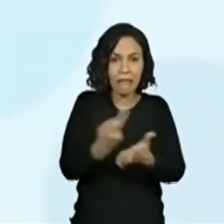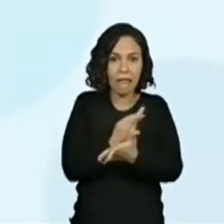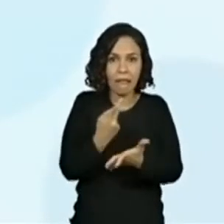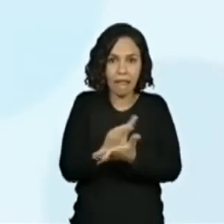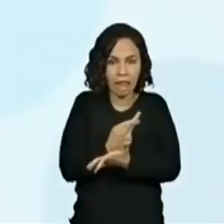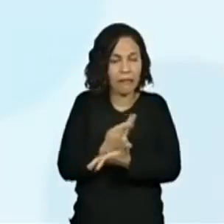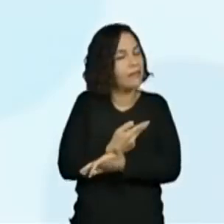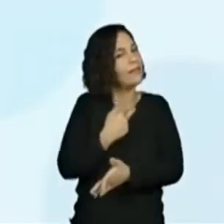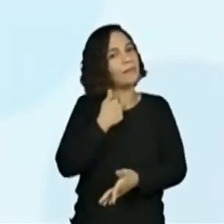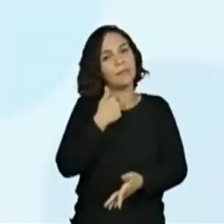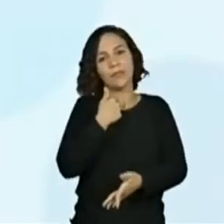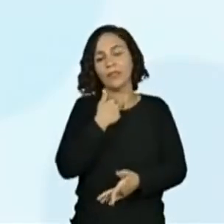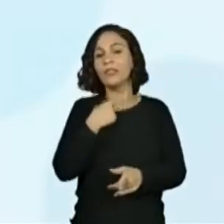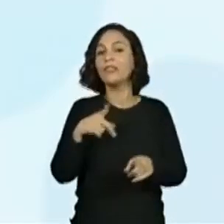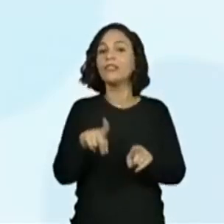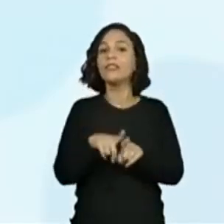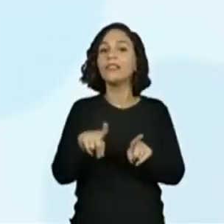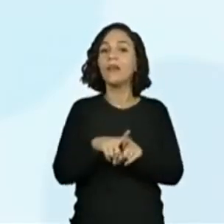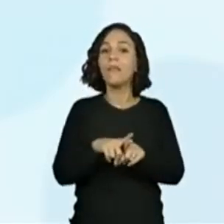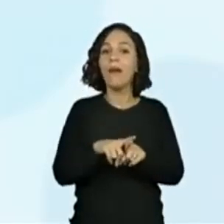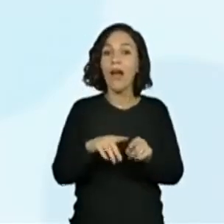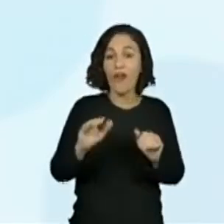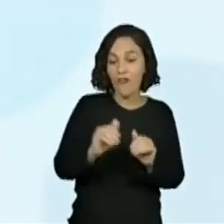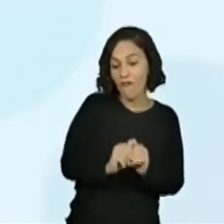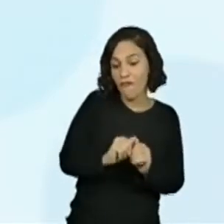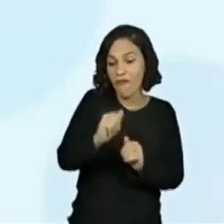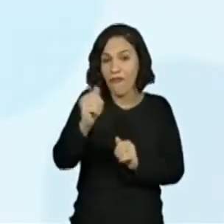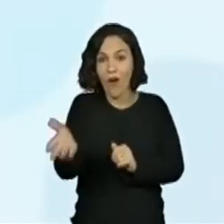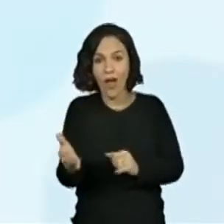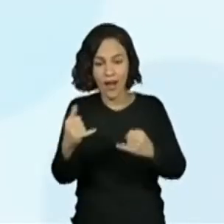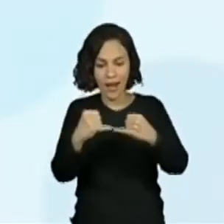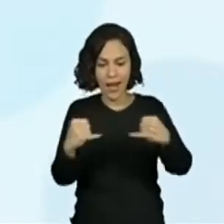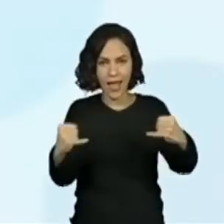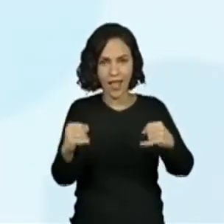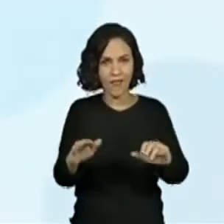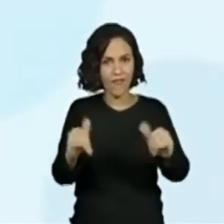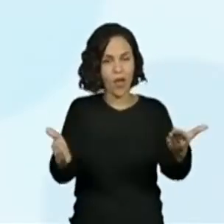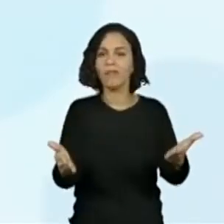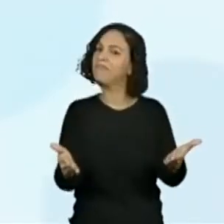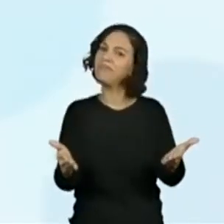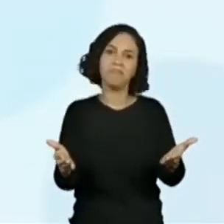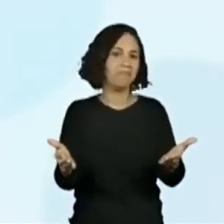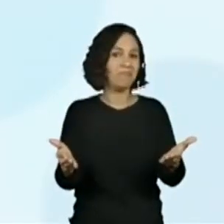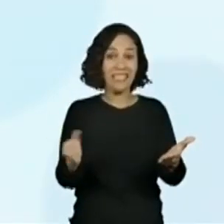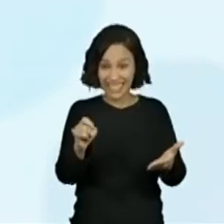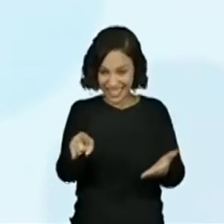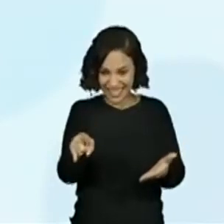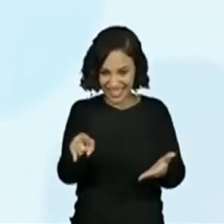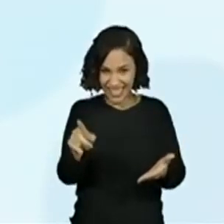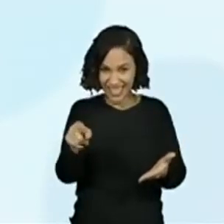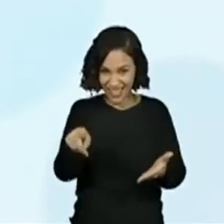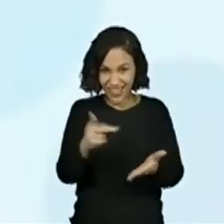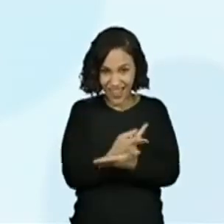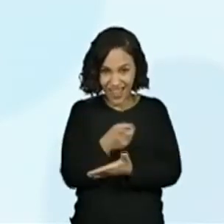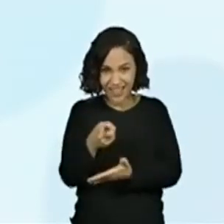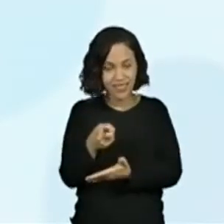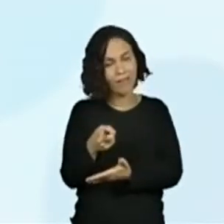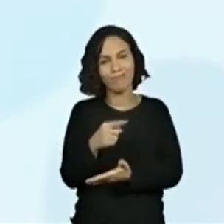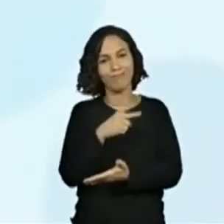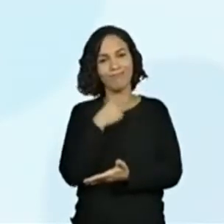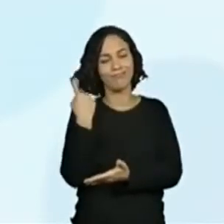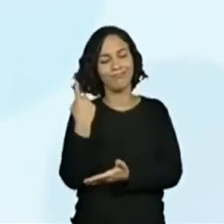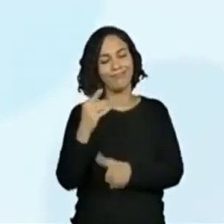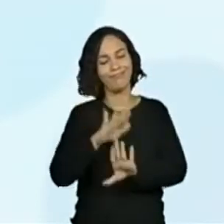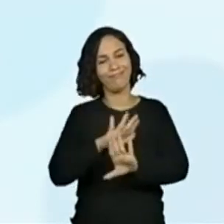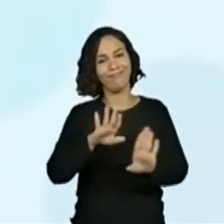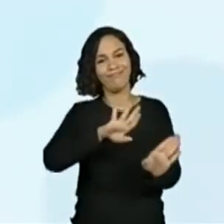ou atirá-la fora da risca. Se isso acontecer, ele perde a vez.